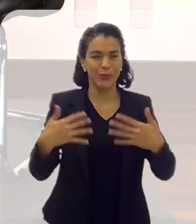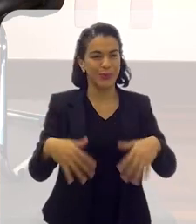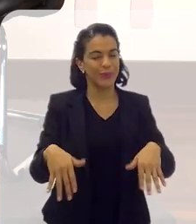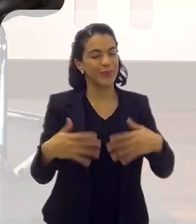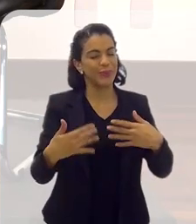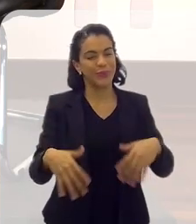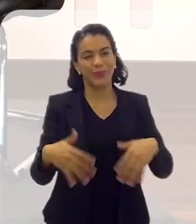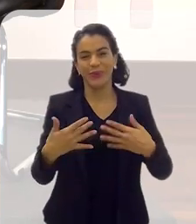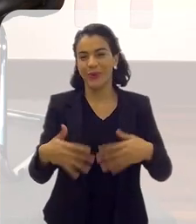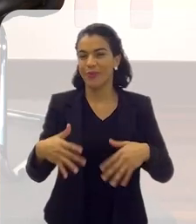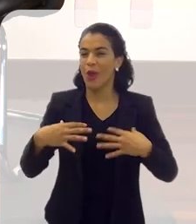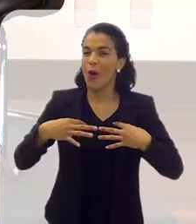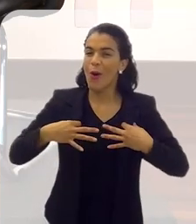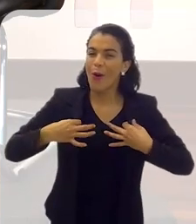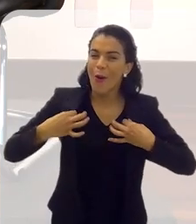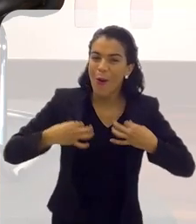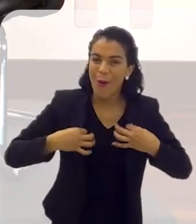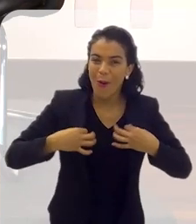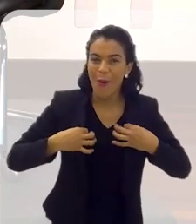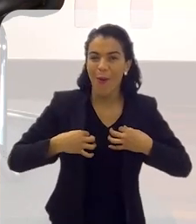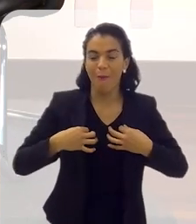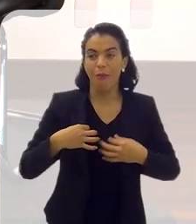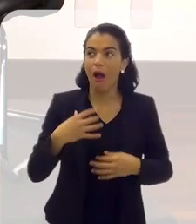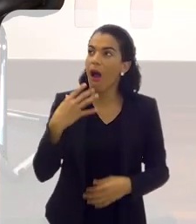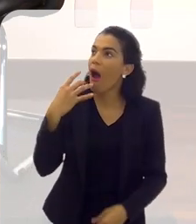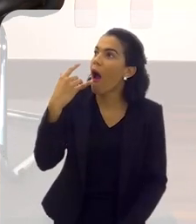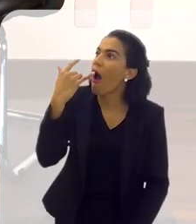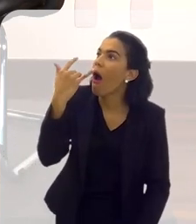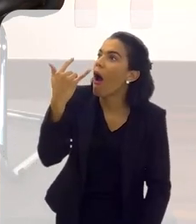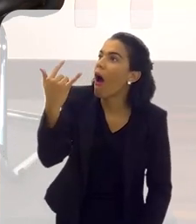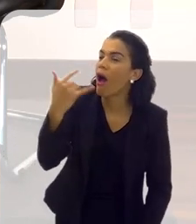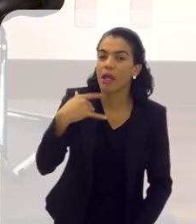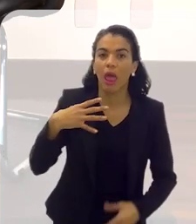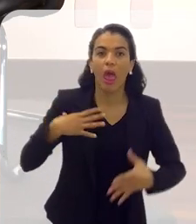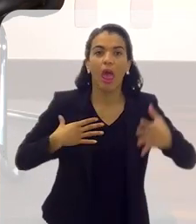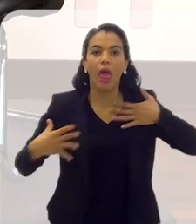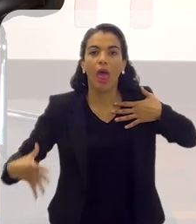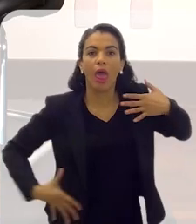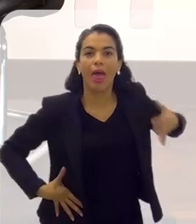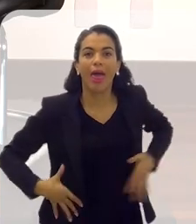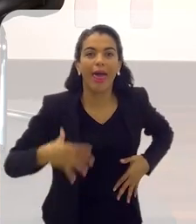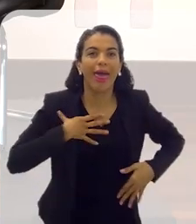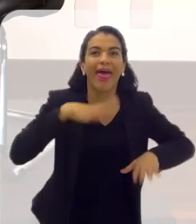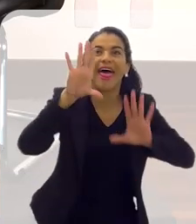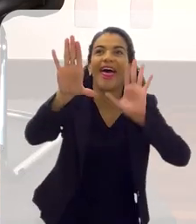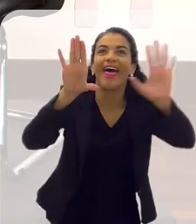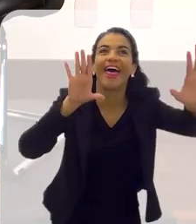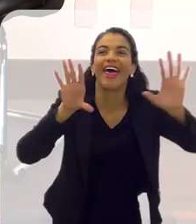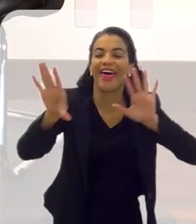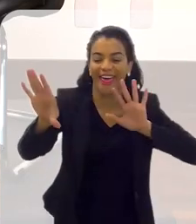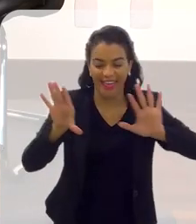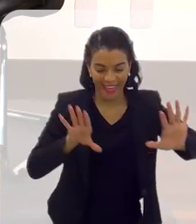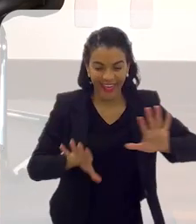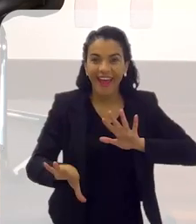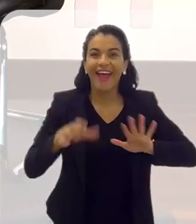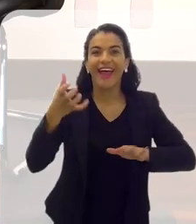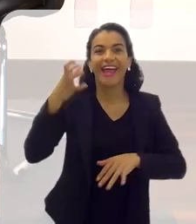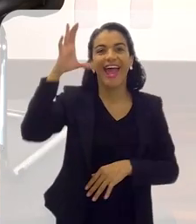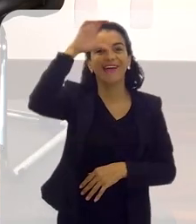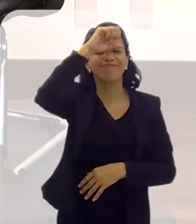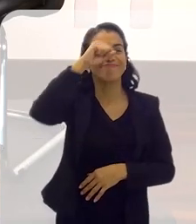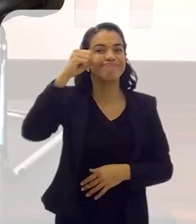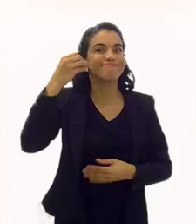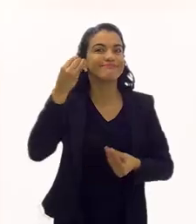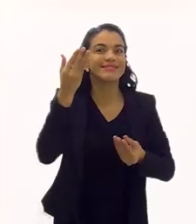coisa... Com as roupas, elas ficam encantadas, elas querem tocar em tudo, elas querem saber de